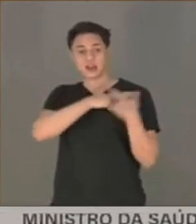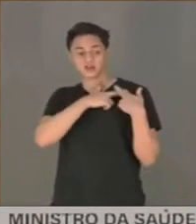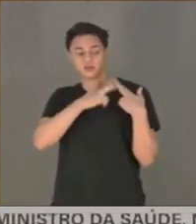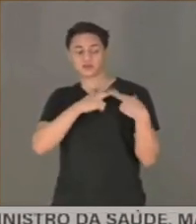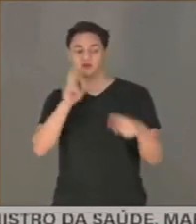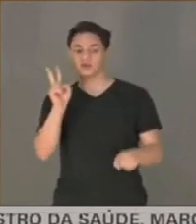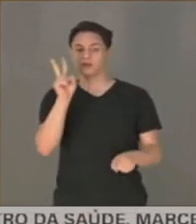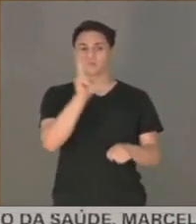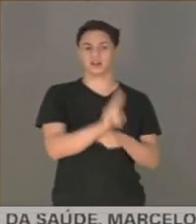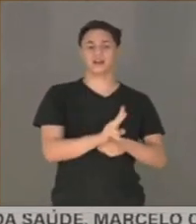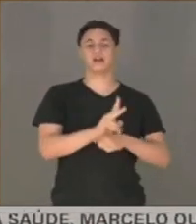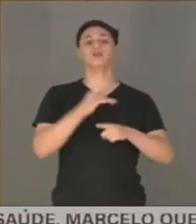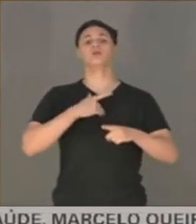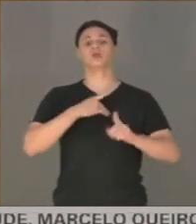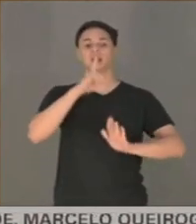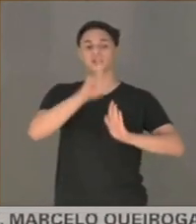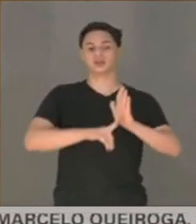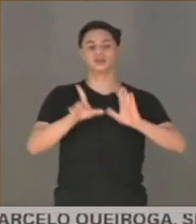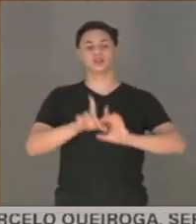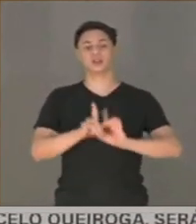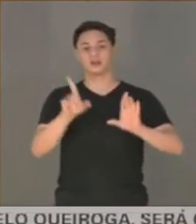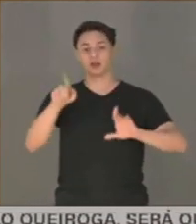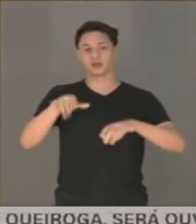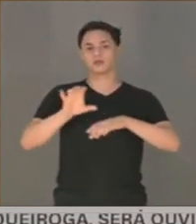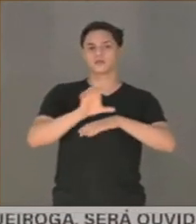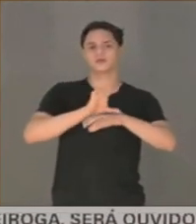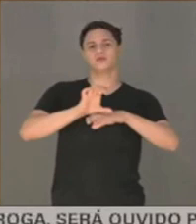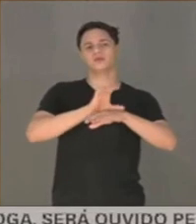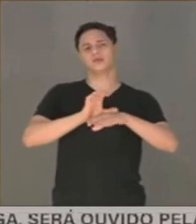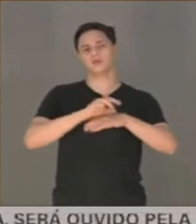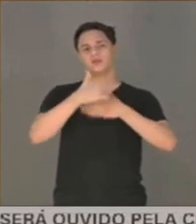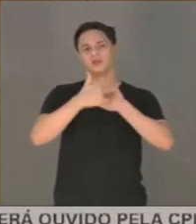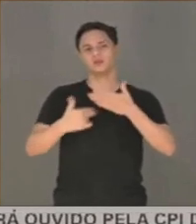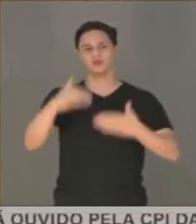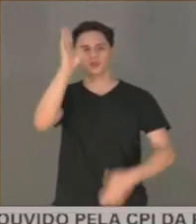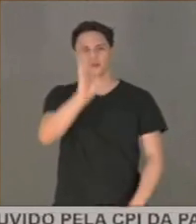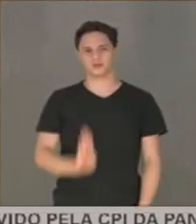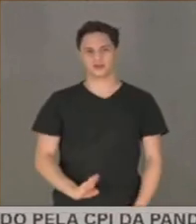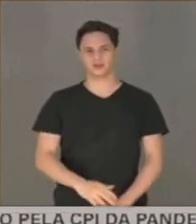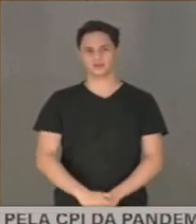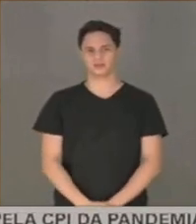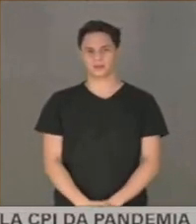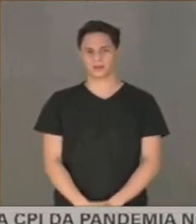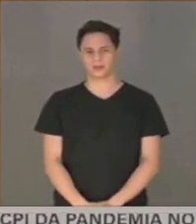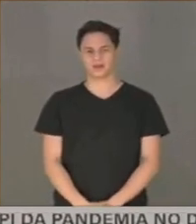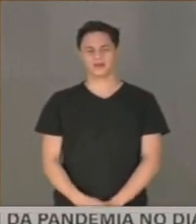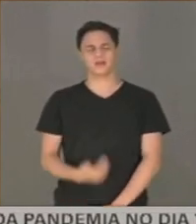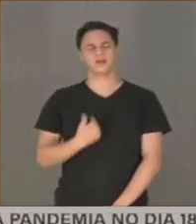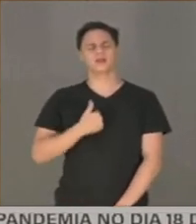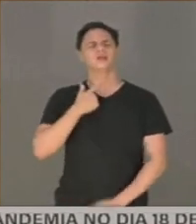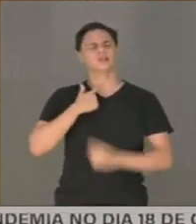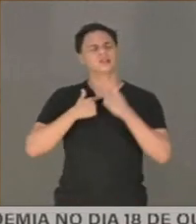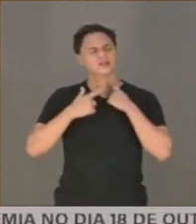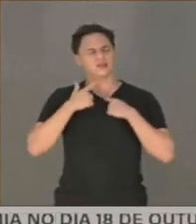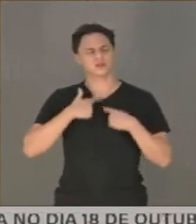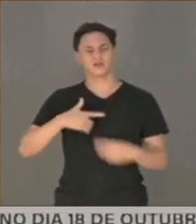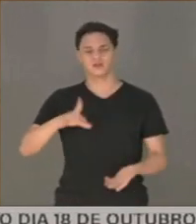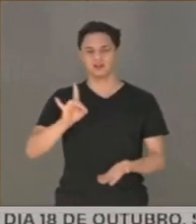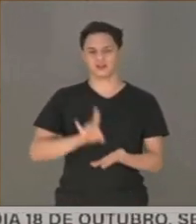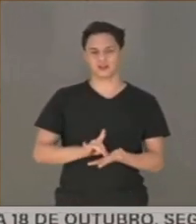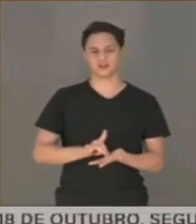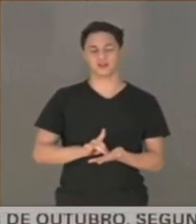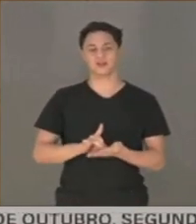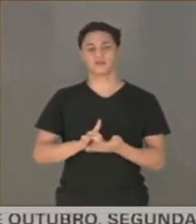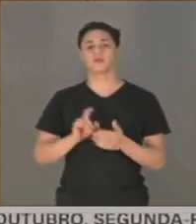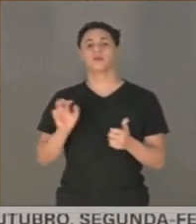dorsal do Estado Democrático de Direito, que é a Constituição da República Federativa do Brasil. Eu queria muito que a Procuradoria